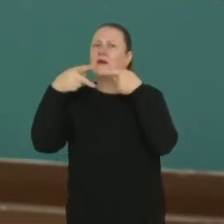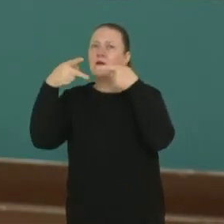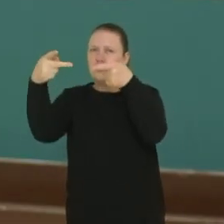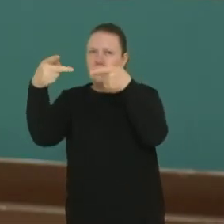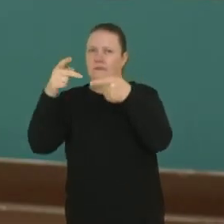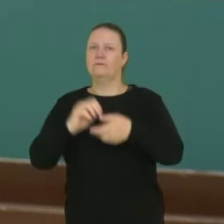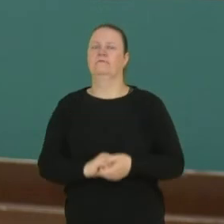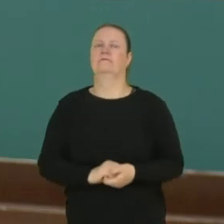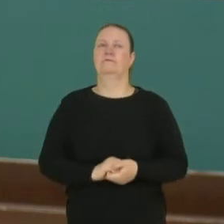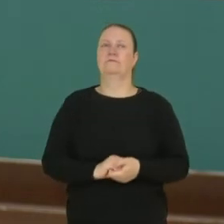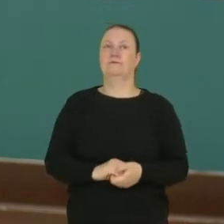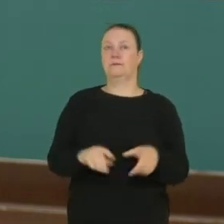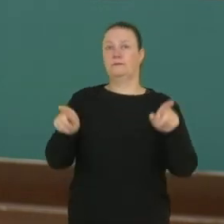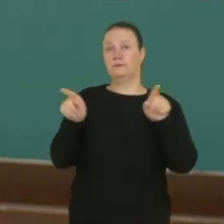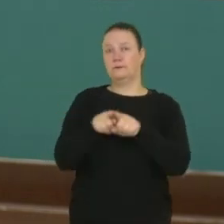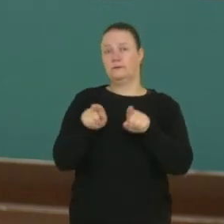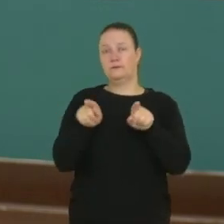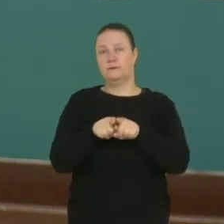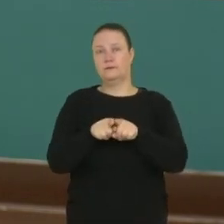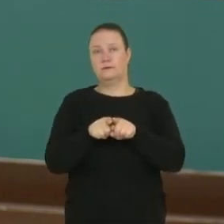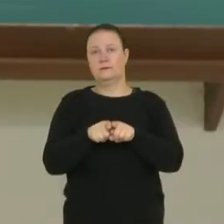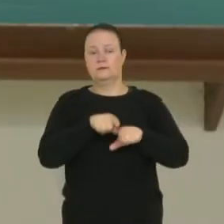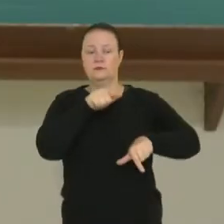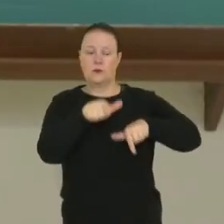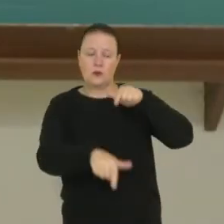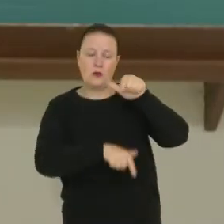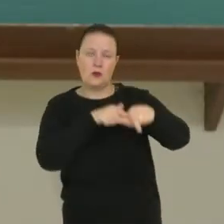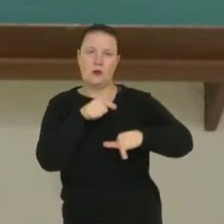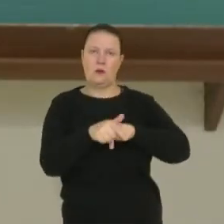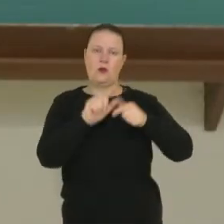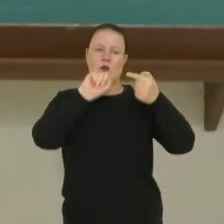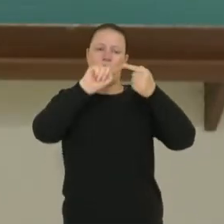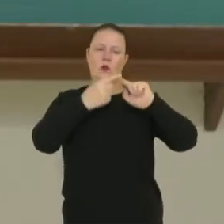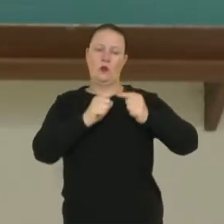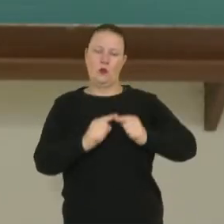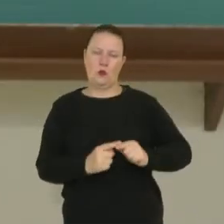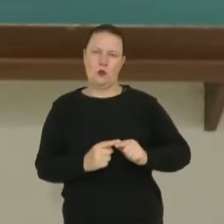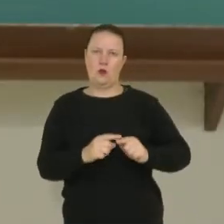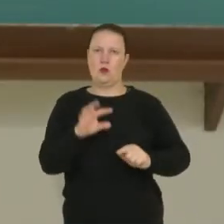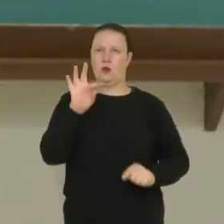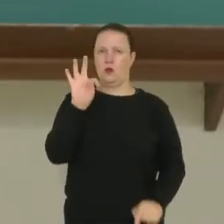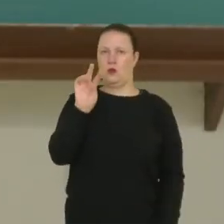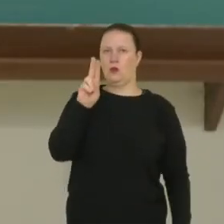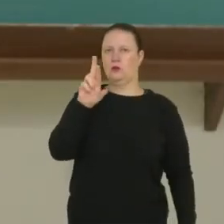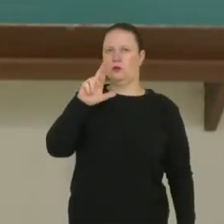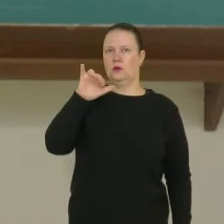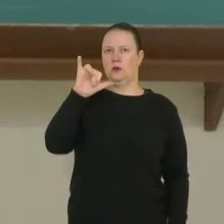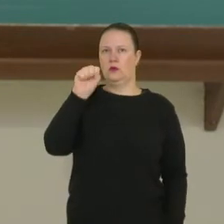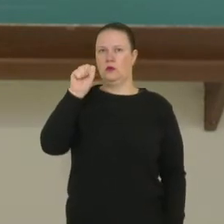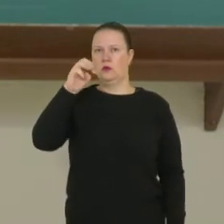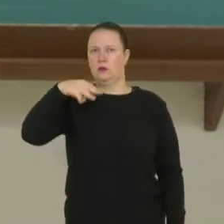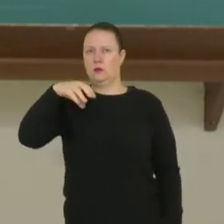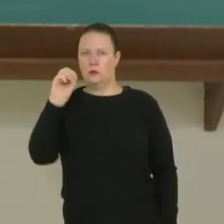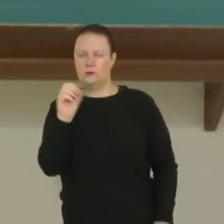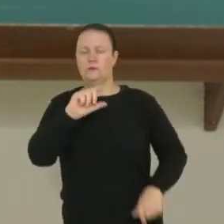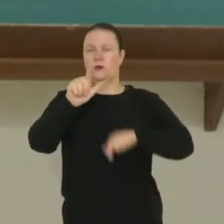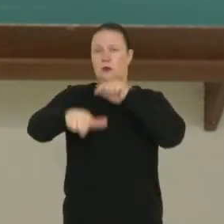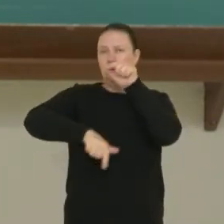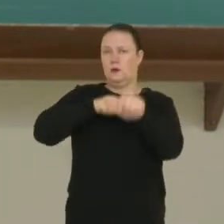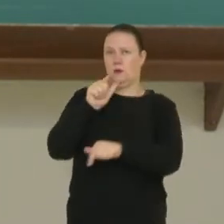prestações de serviço estão relacionadas a esse turismo com serviço de hotelaria, com serviço aí